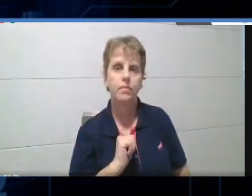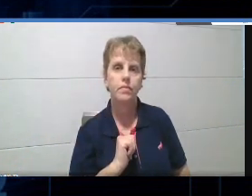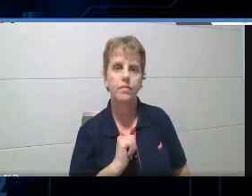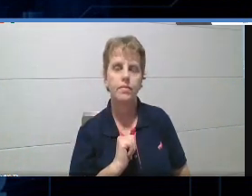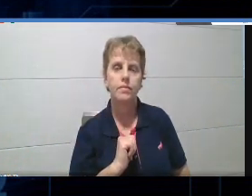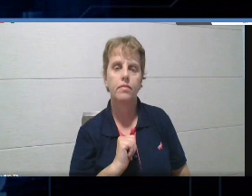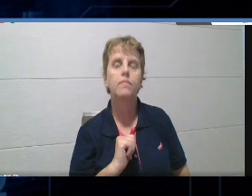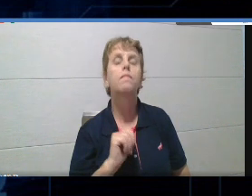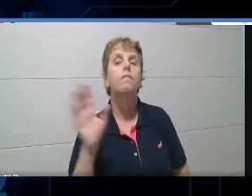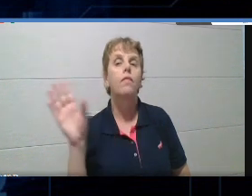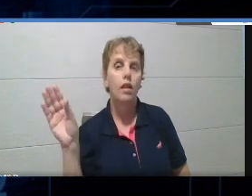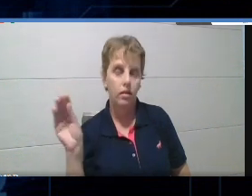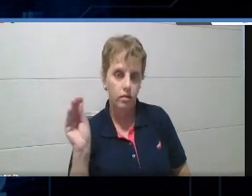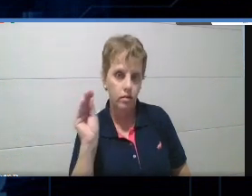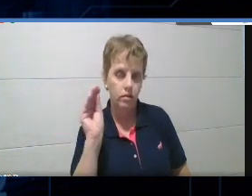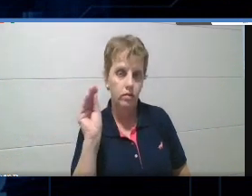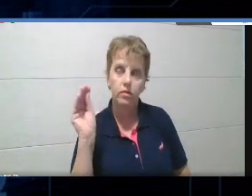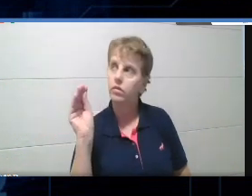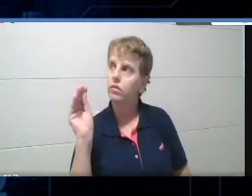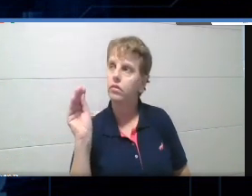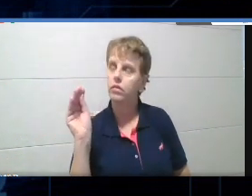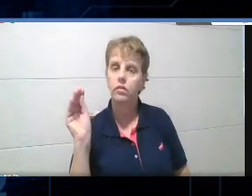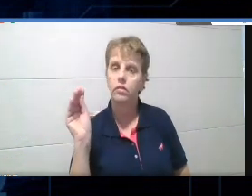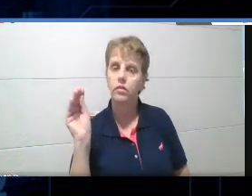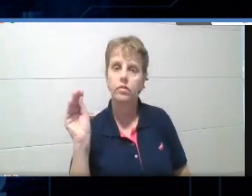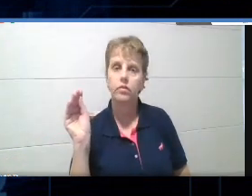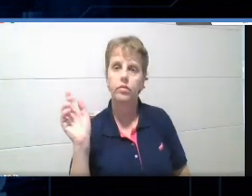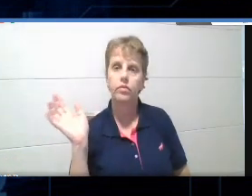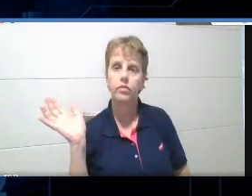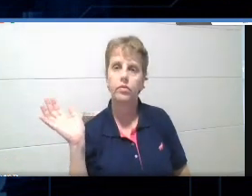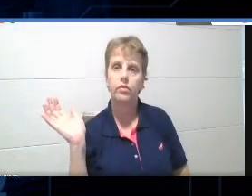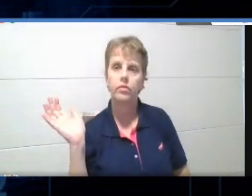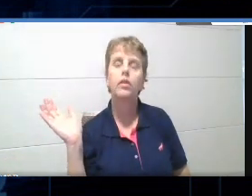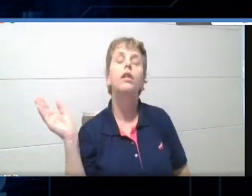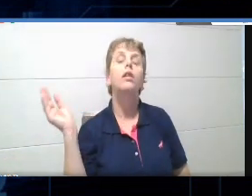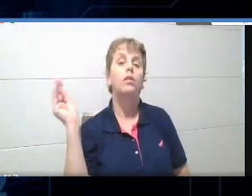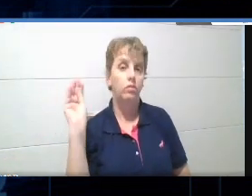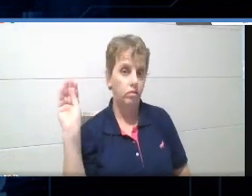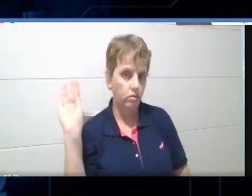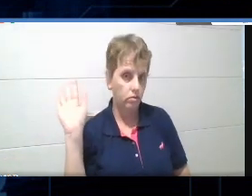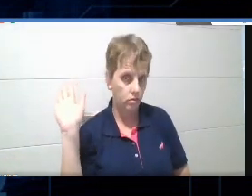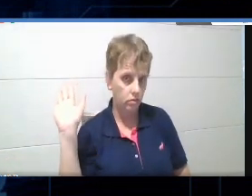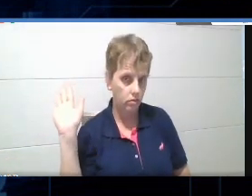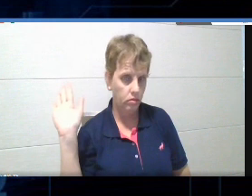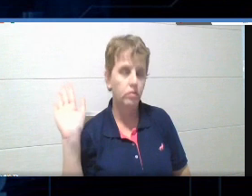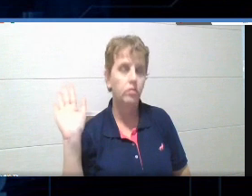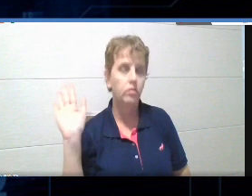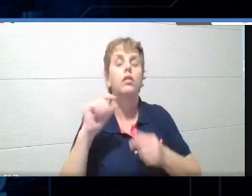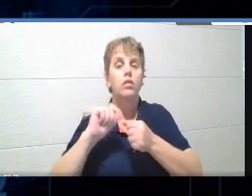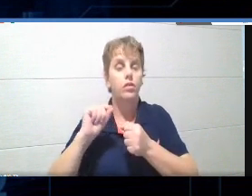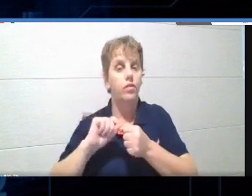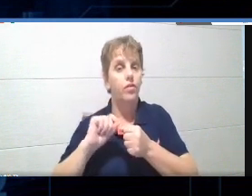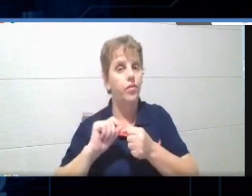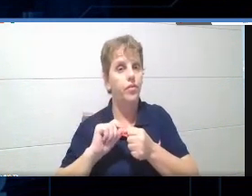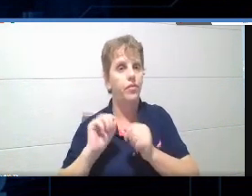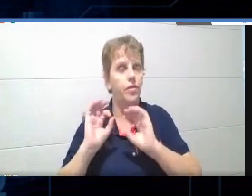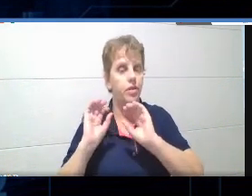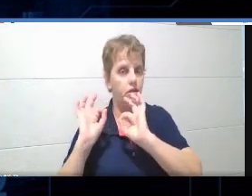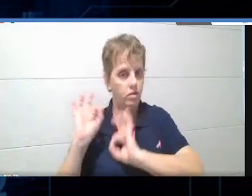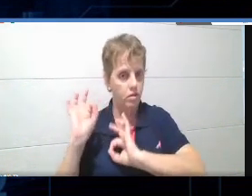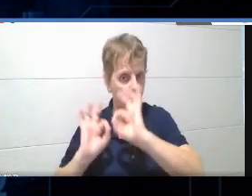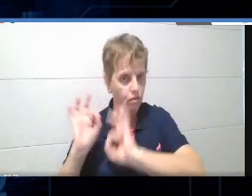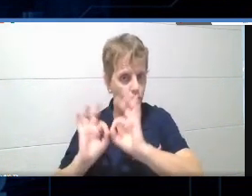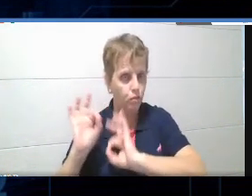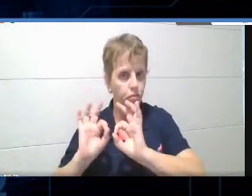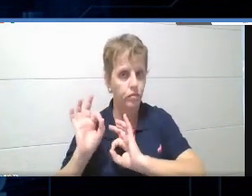Eu coloquei aqui esse quiz, tá? Eu fiz uma jogada lá para